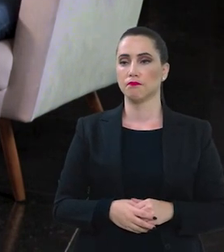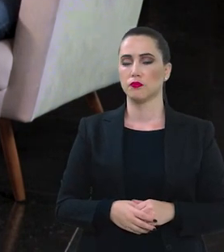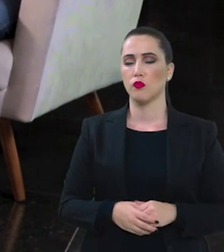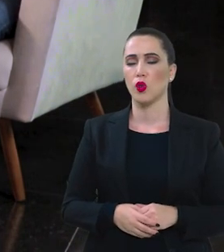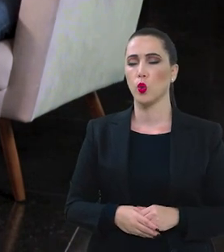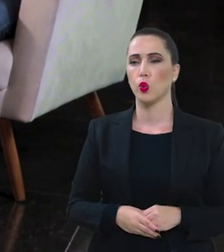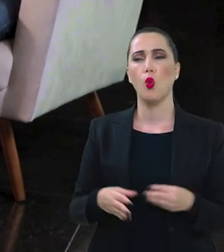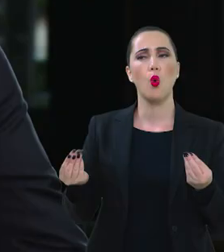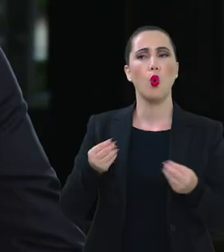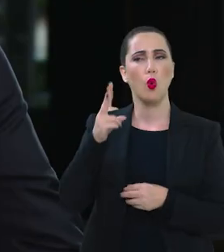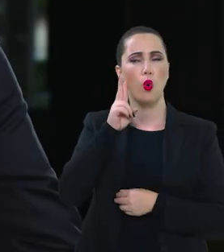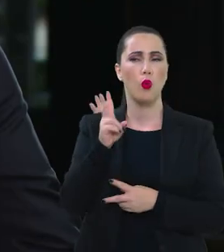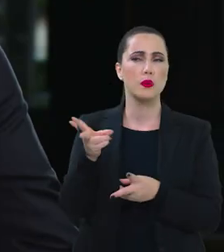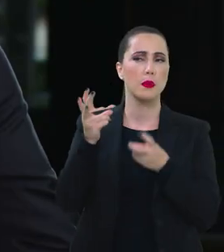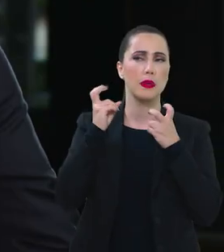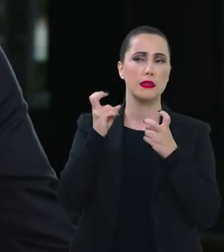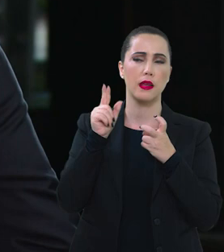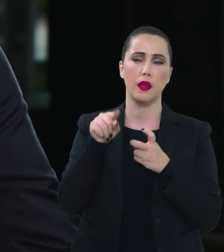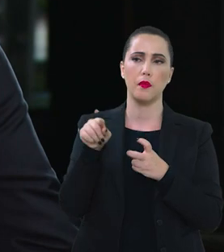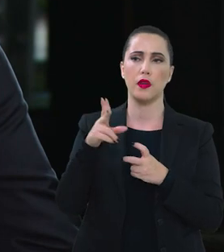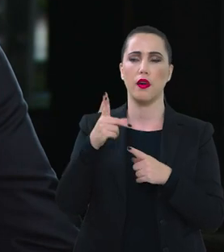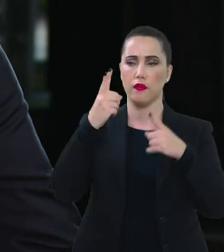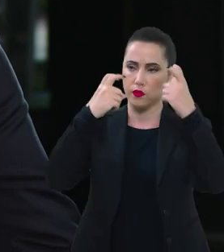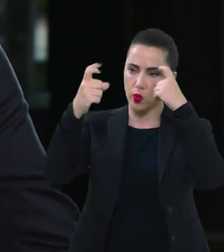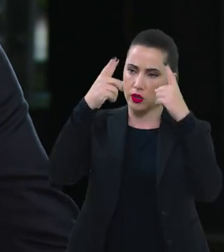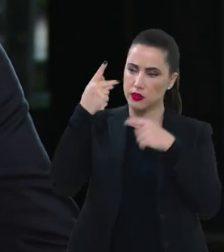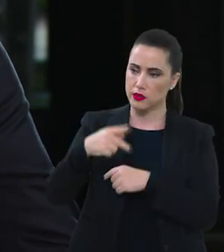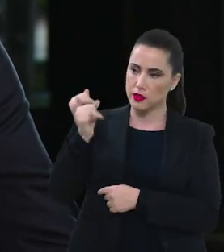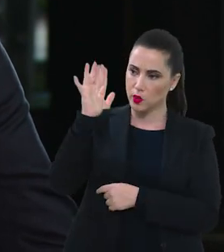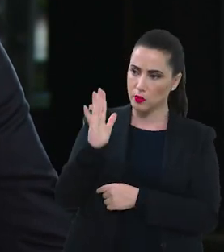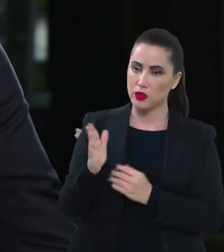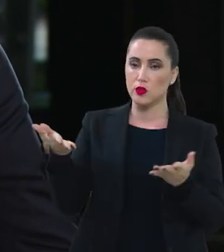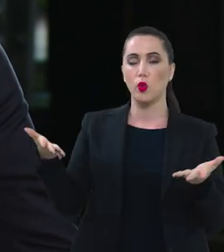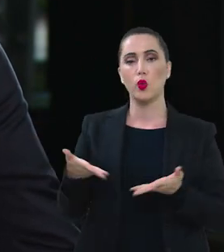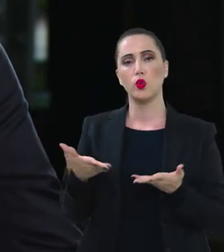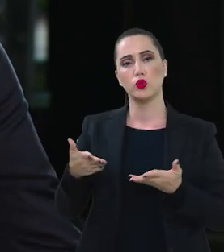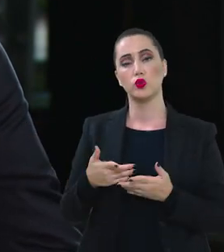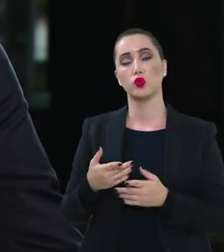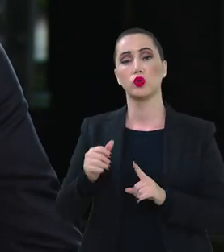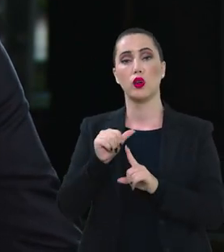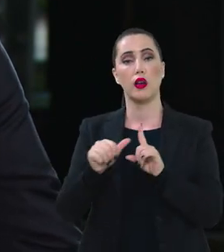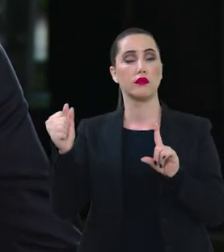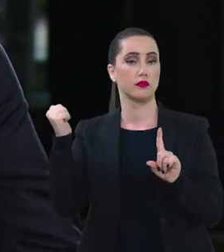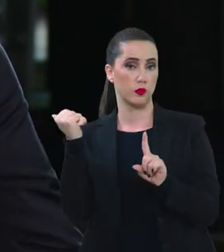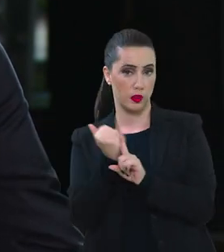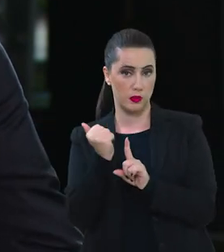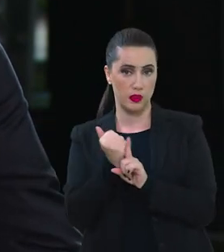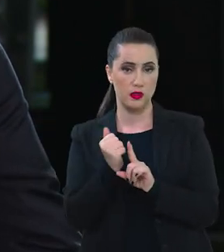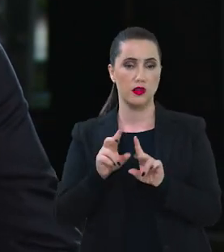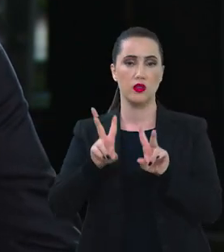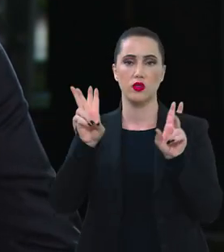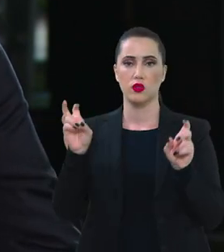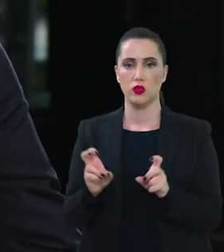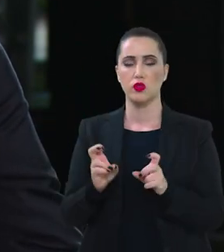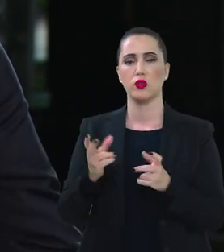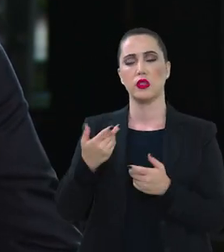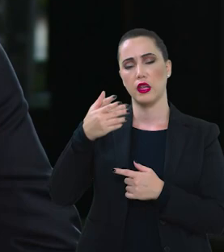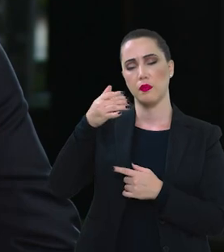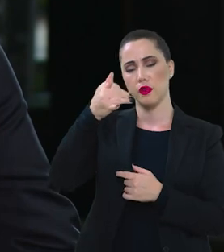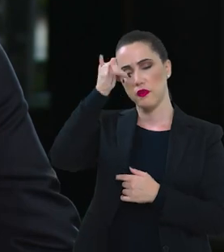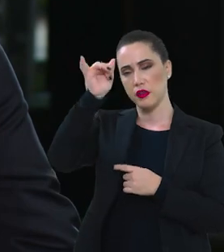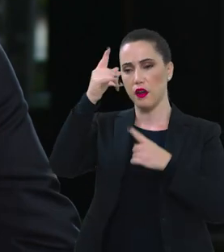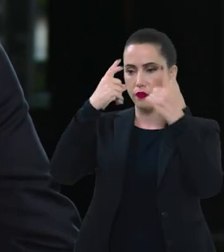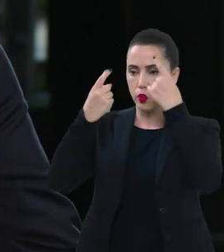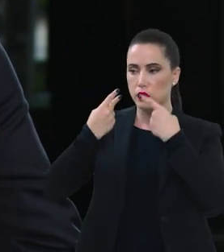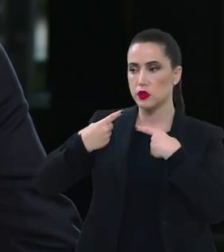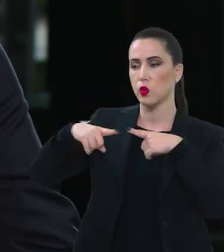E como que você vê a questão da violência no Brasil hoje o feminicídio e a questão do combate à violência